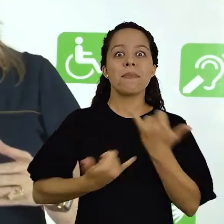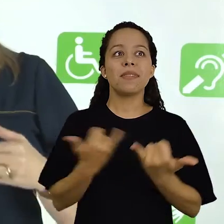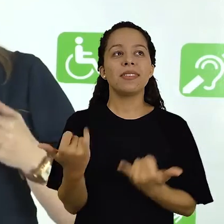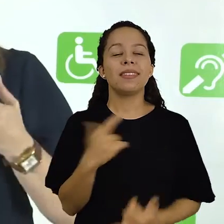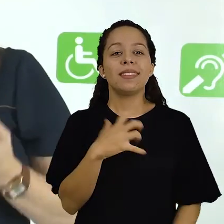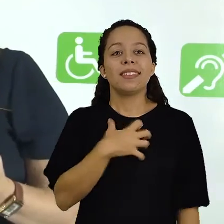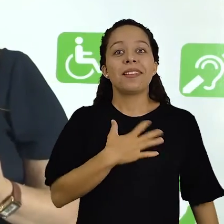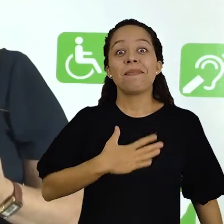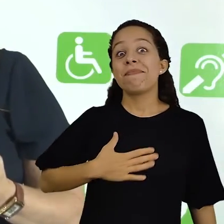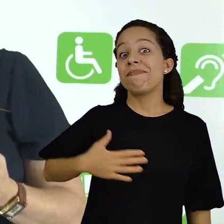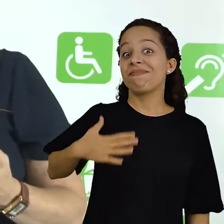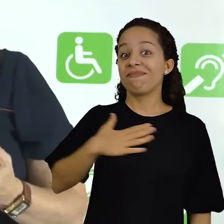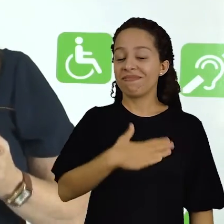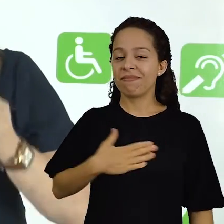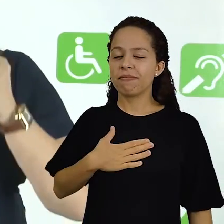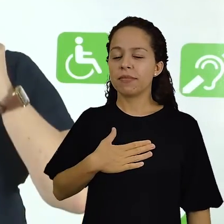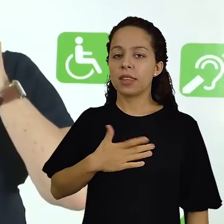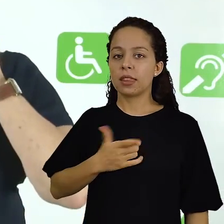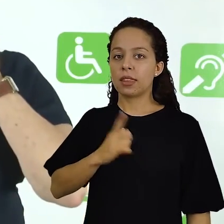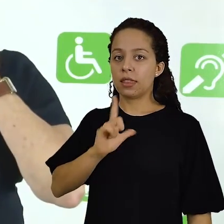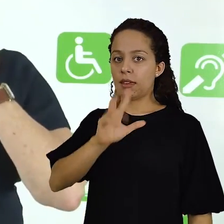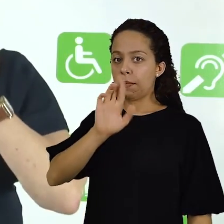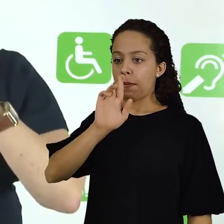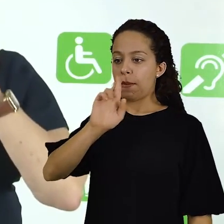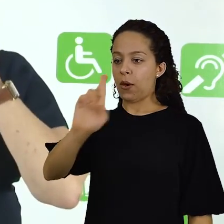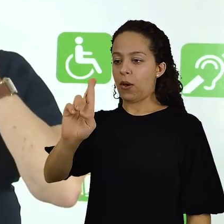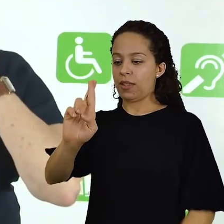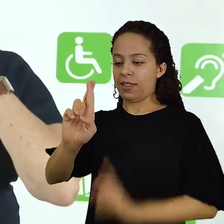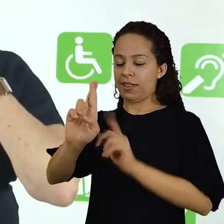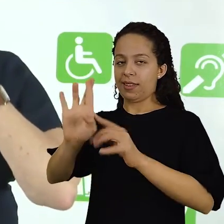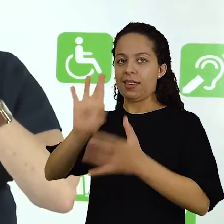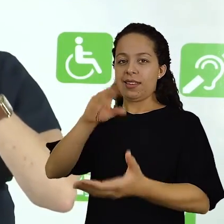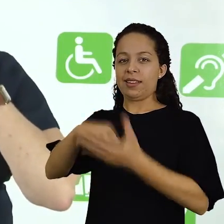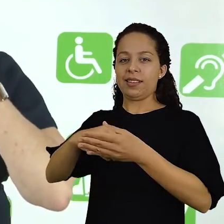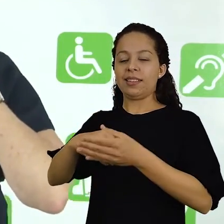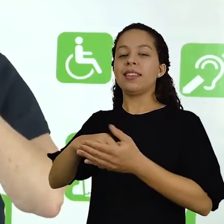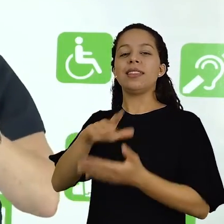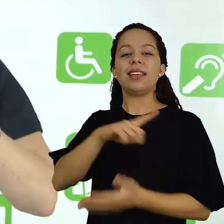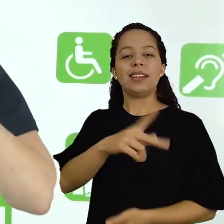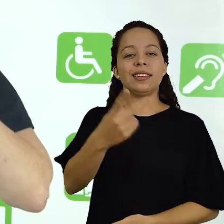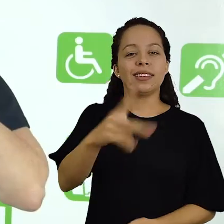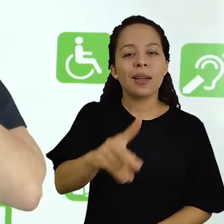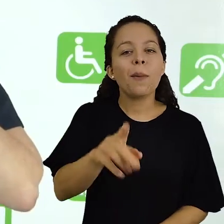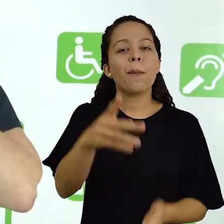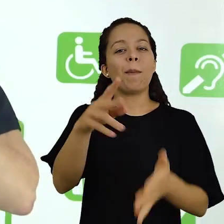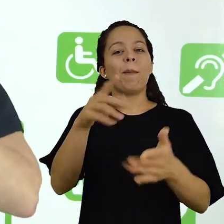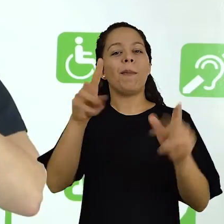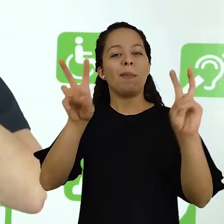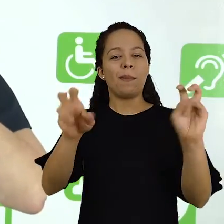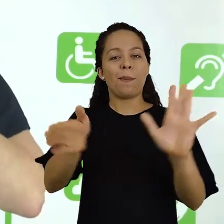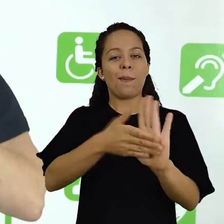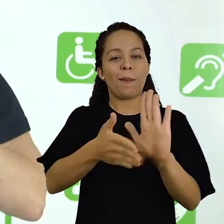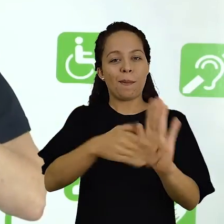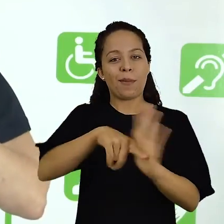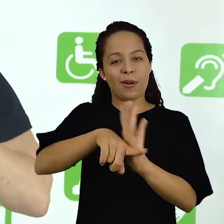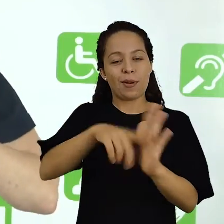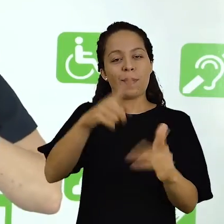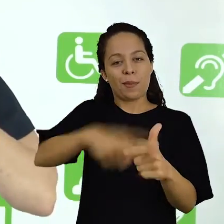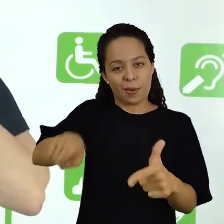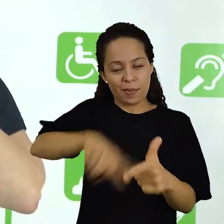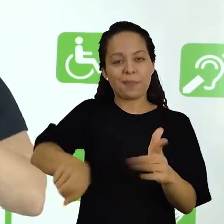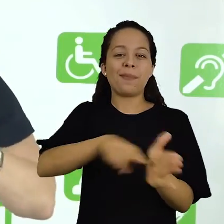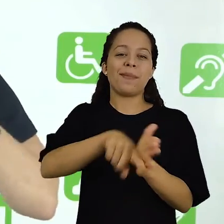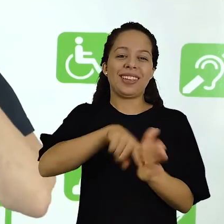também prazerosamente. Ao responder, você já tem qual o seu problema de pesquisa.